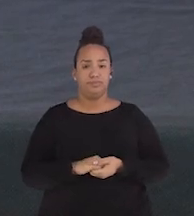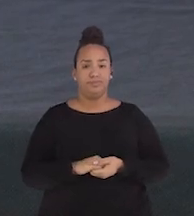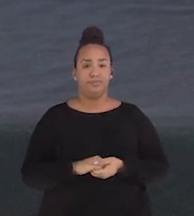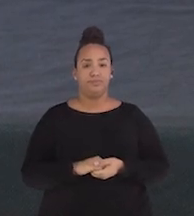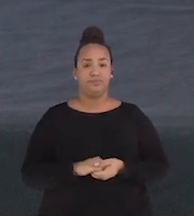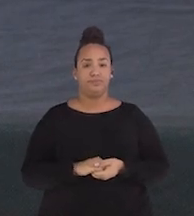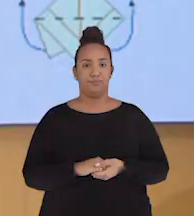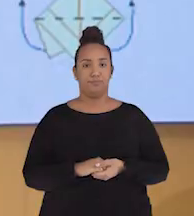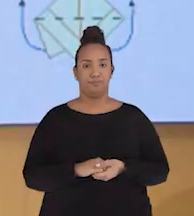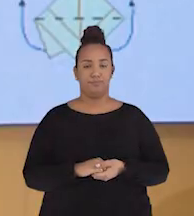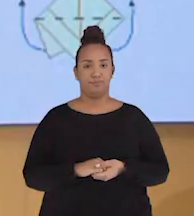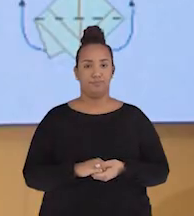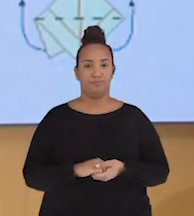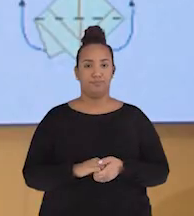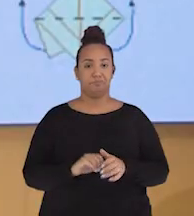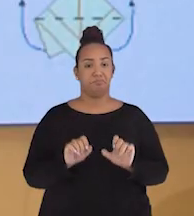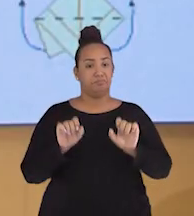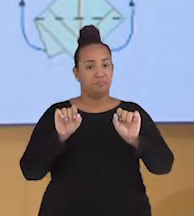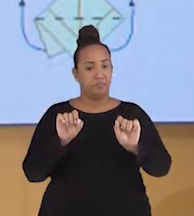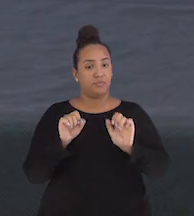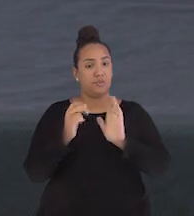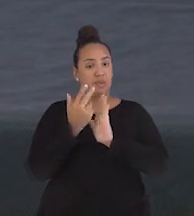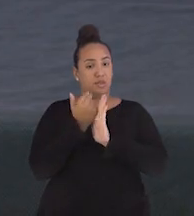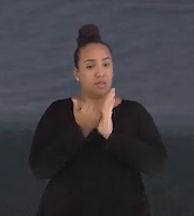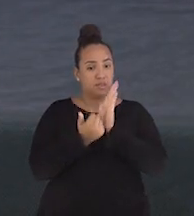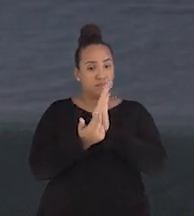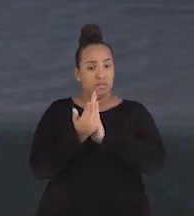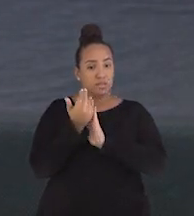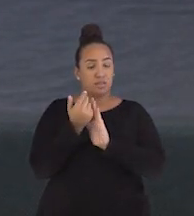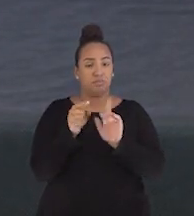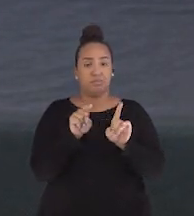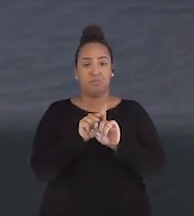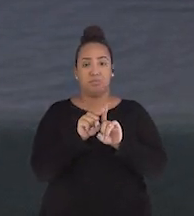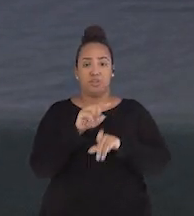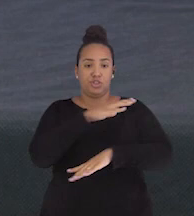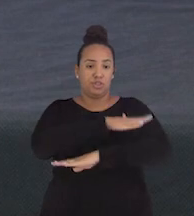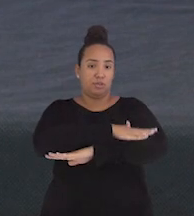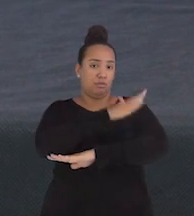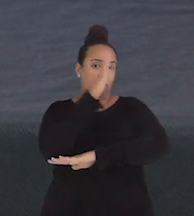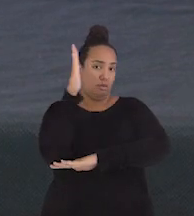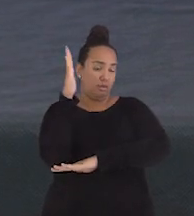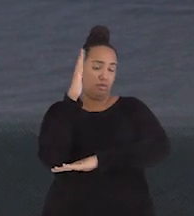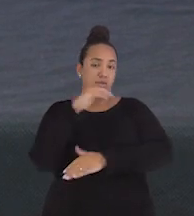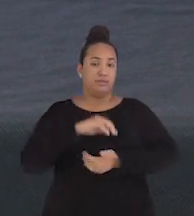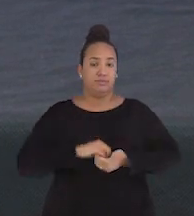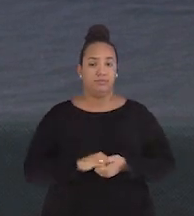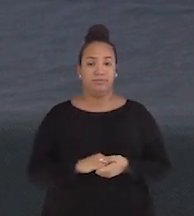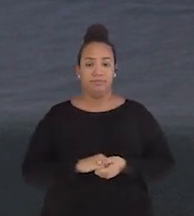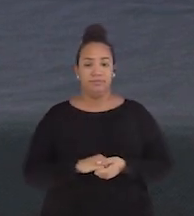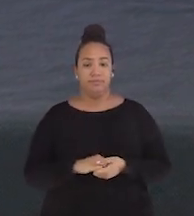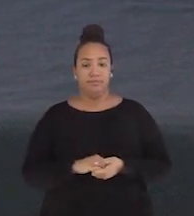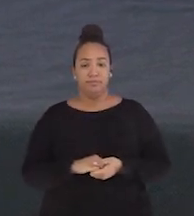Você pode desenhar As janelinhas Do seu barquinho.